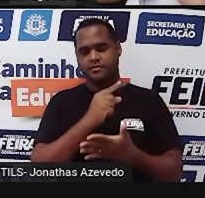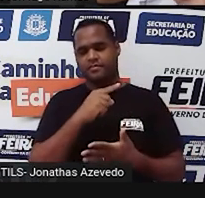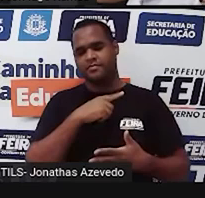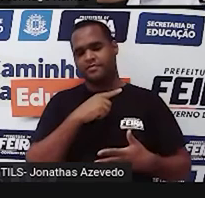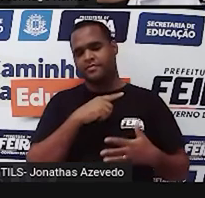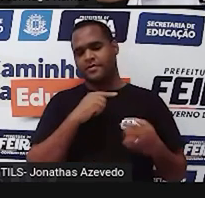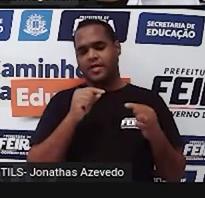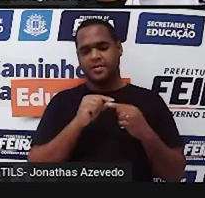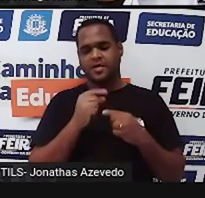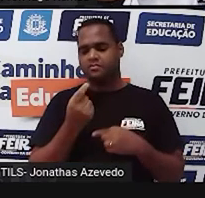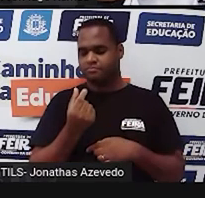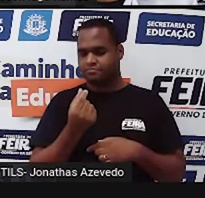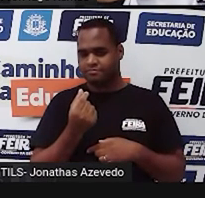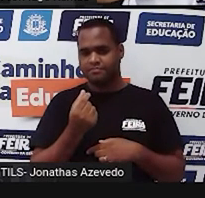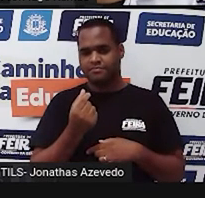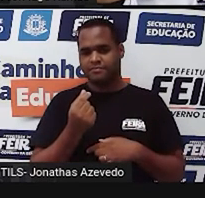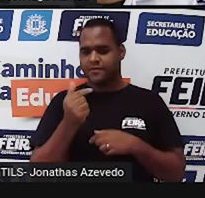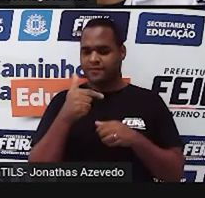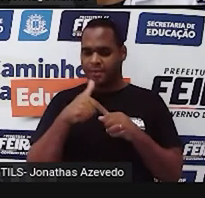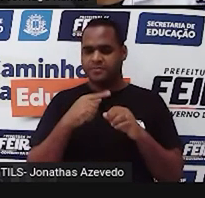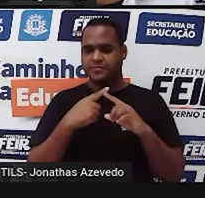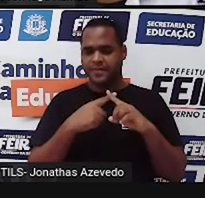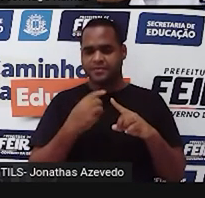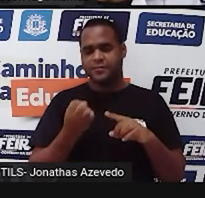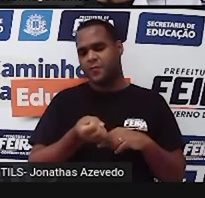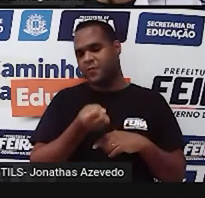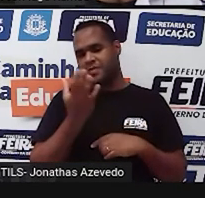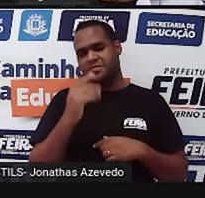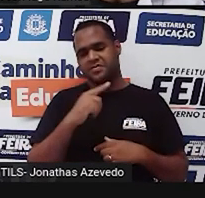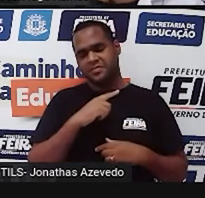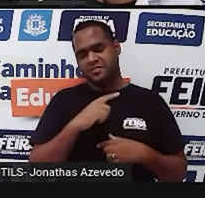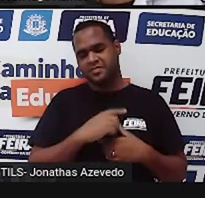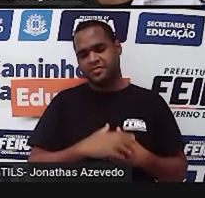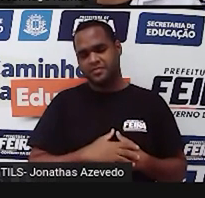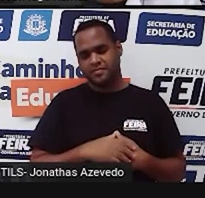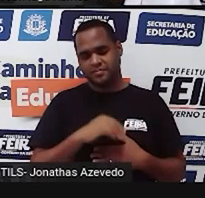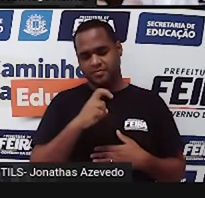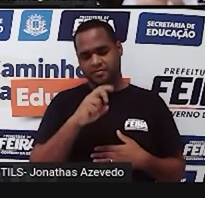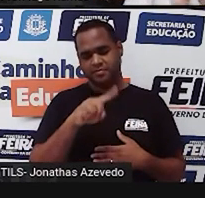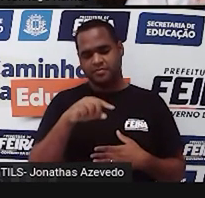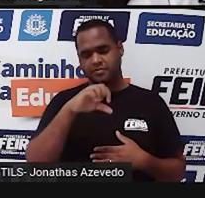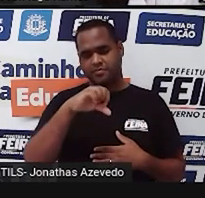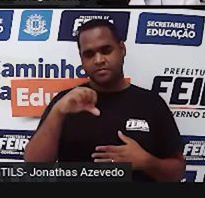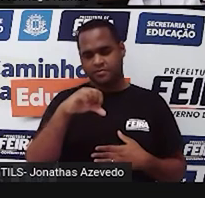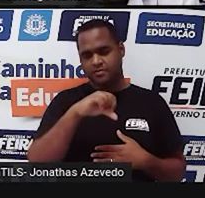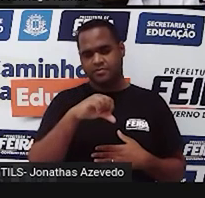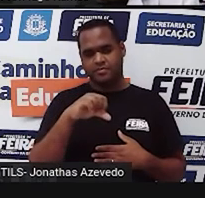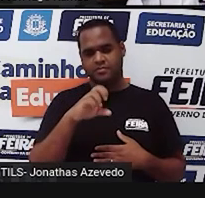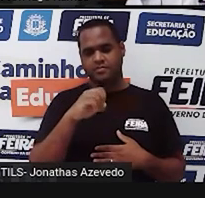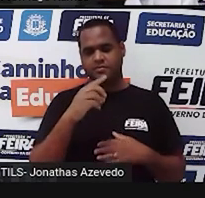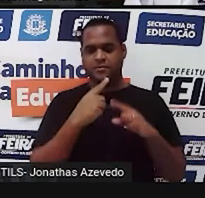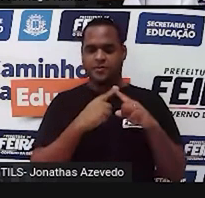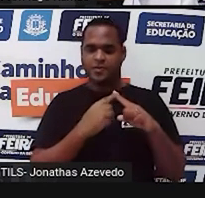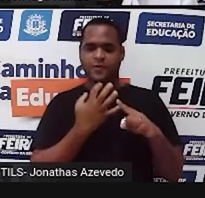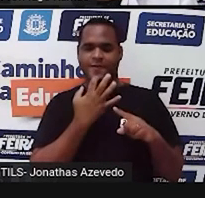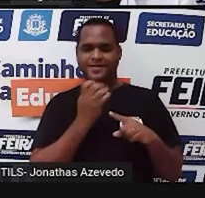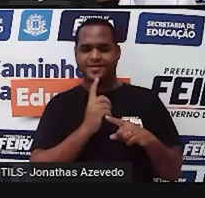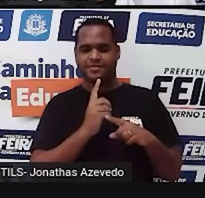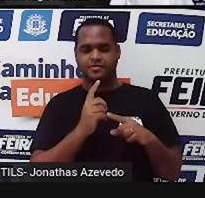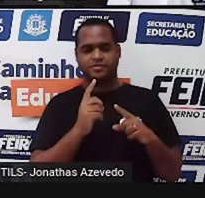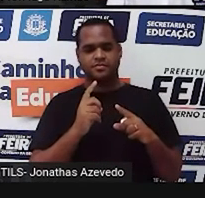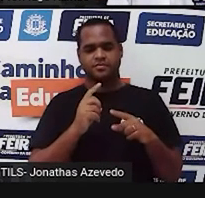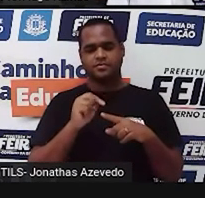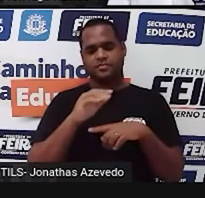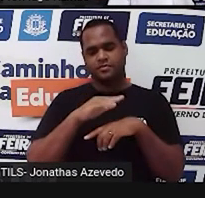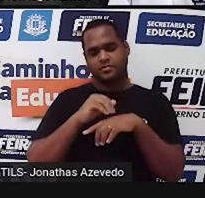é o preço do combustível vezes a quantidade. O preço é R$5,99. A quantidade a gente não conhece, chamou de X,